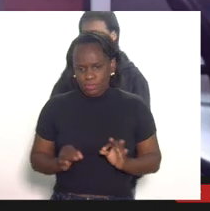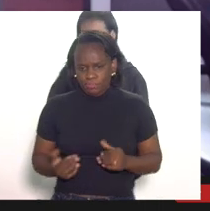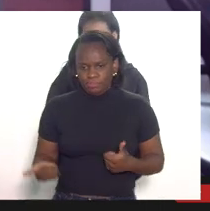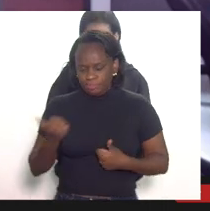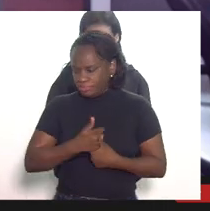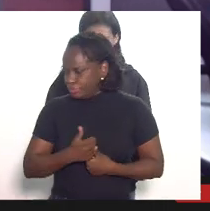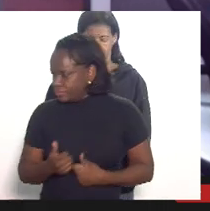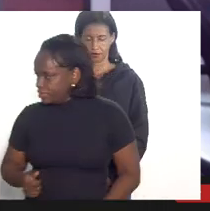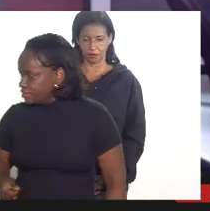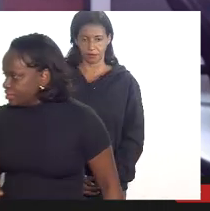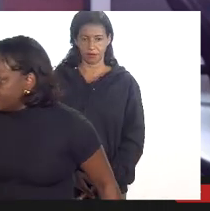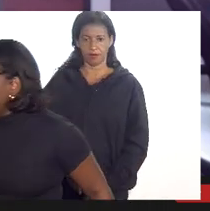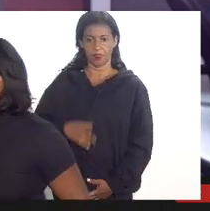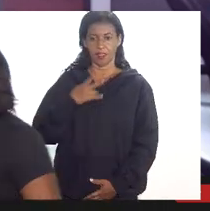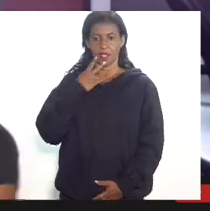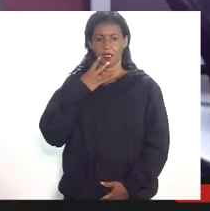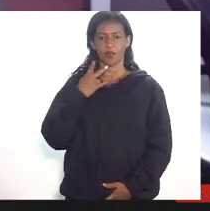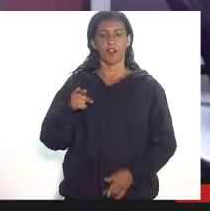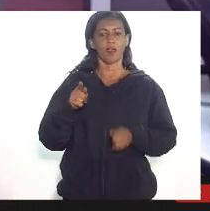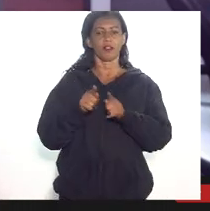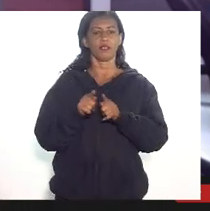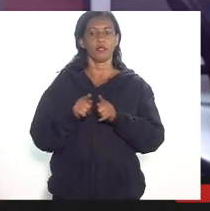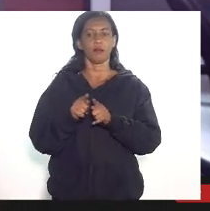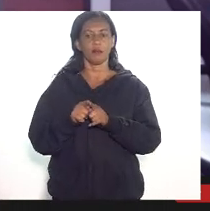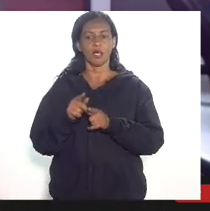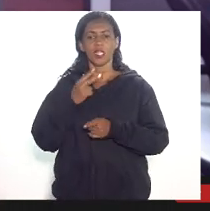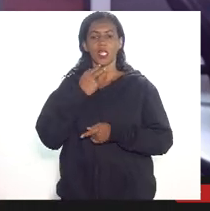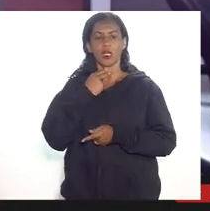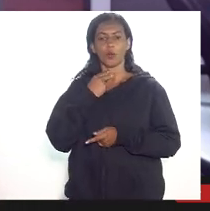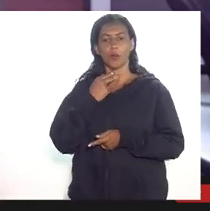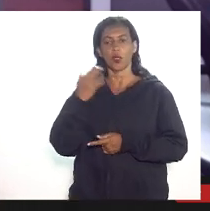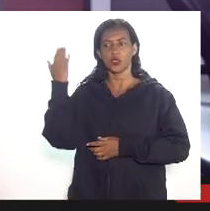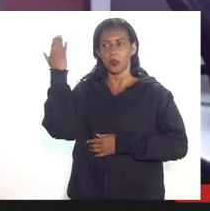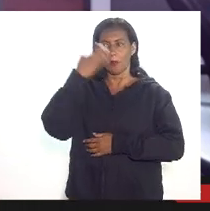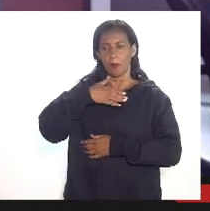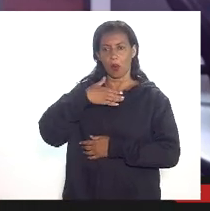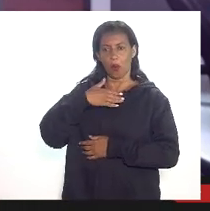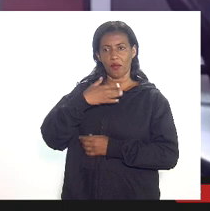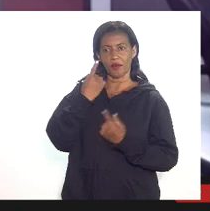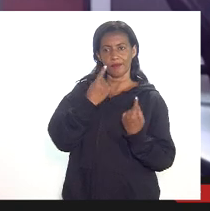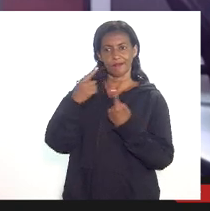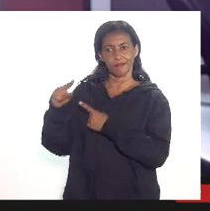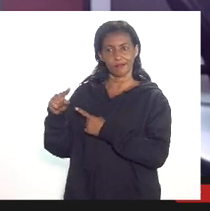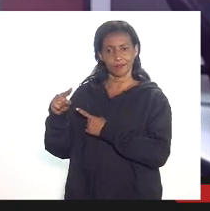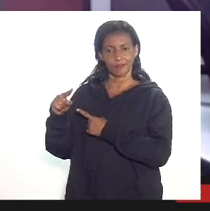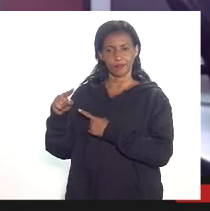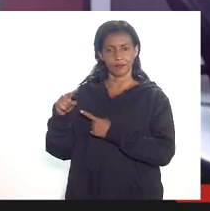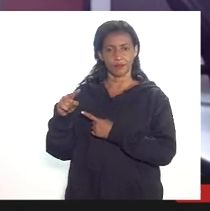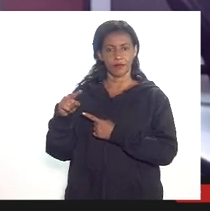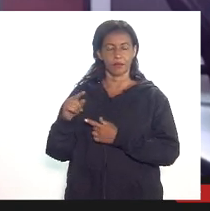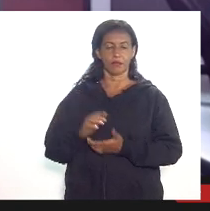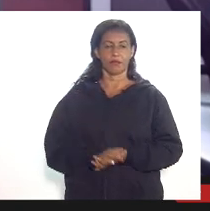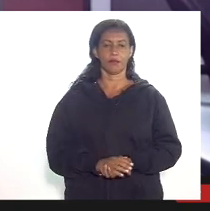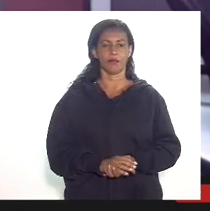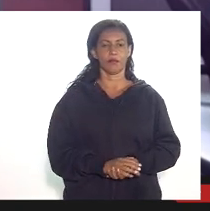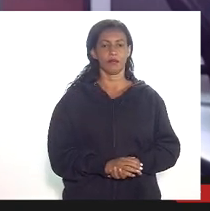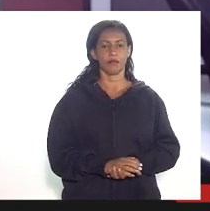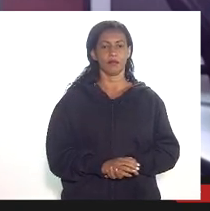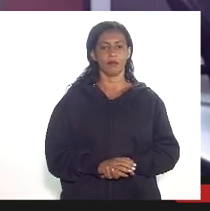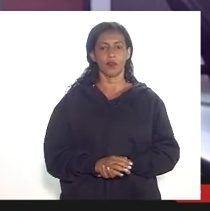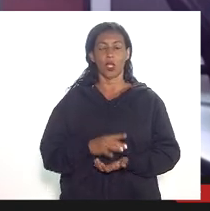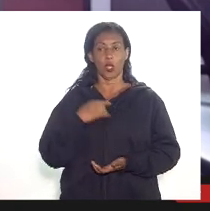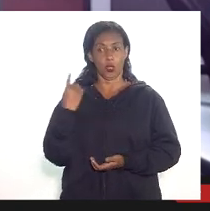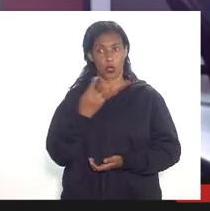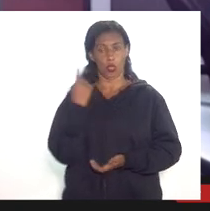fiscalização e dizer que não pode produzir prova negativa ou seja de que ela não deduziu esse é o raciocínio nós